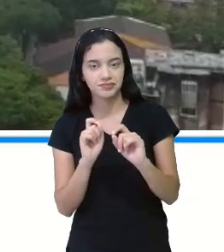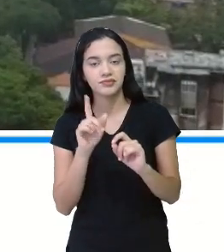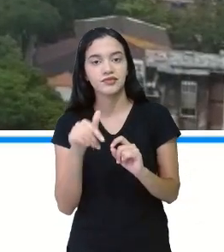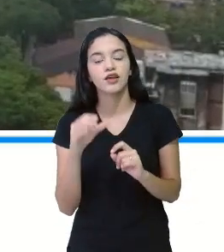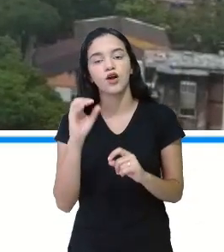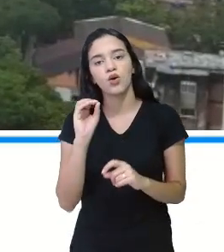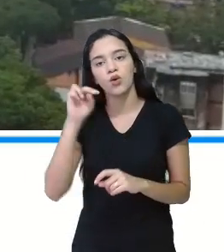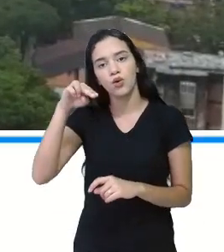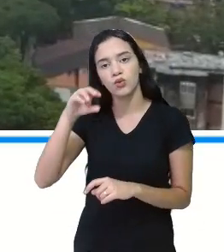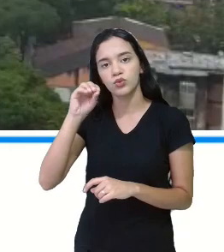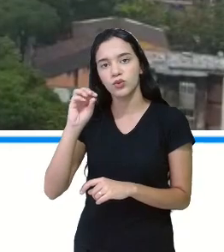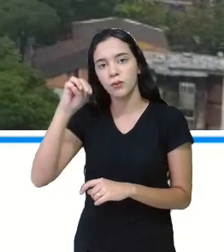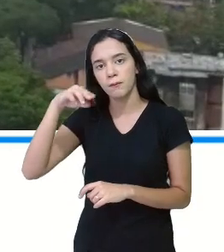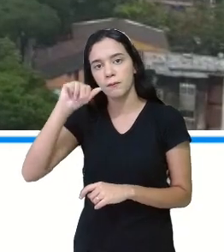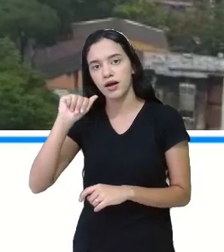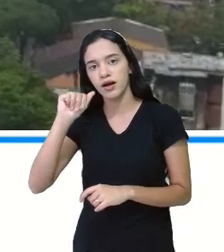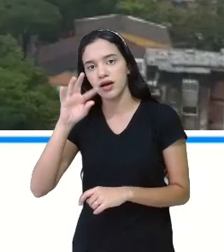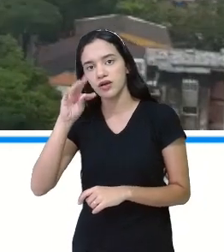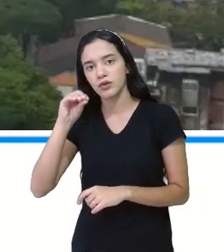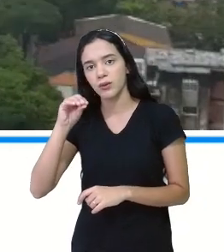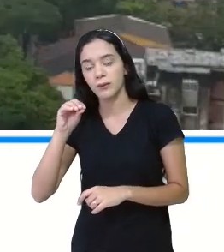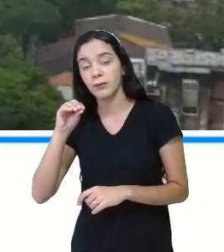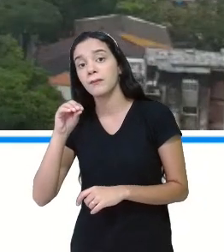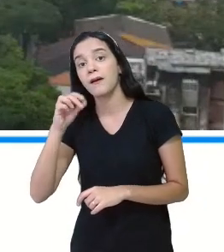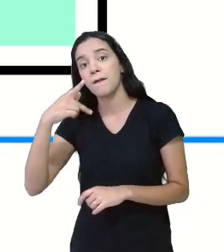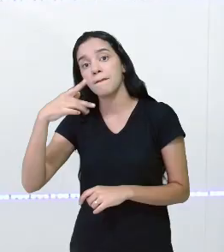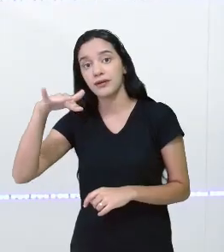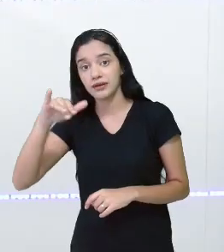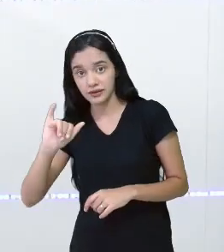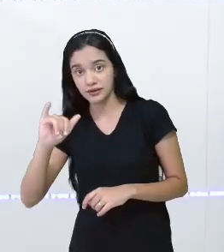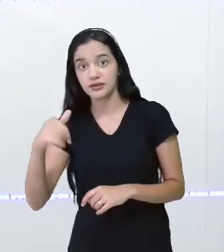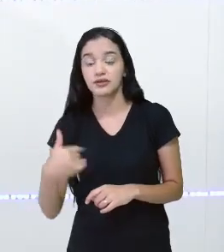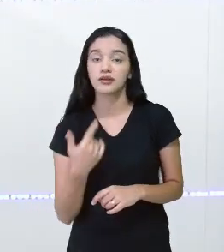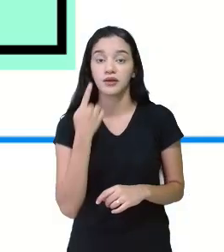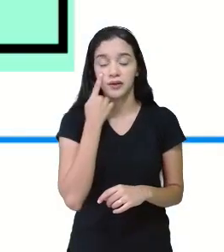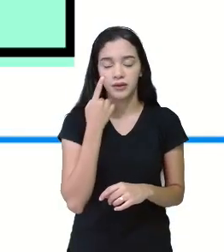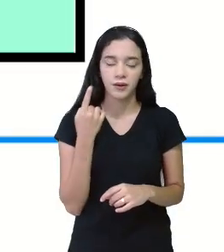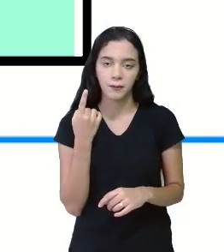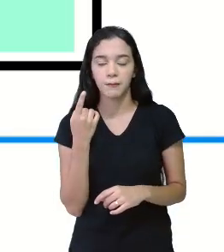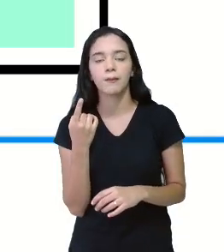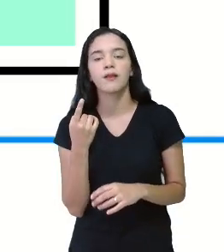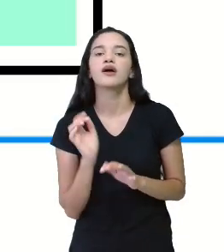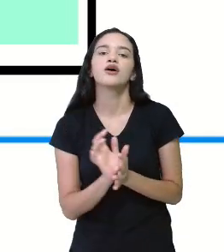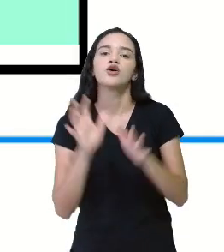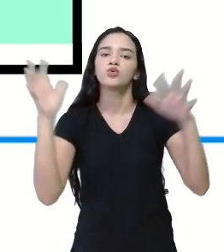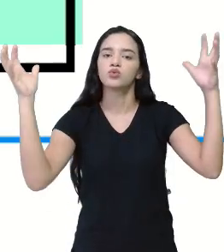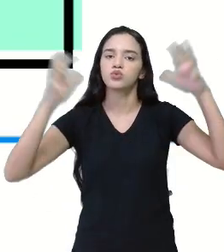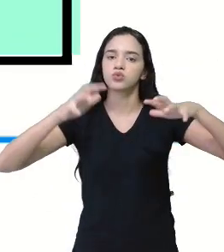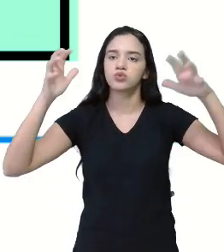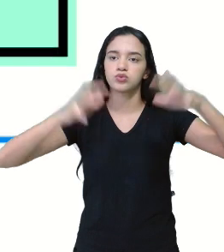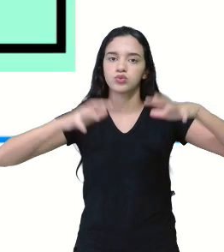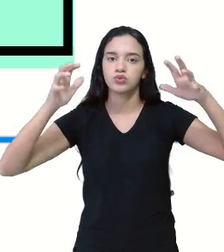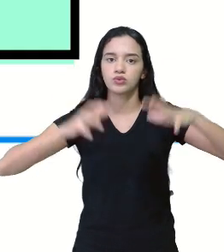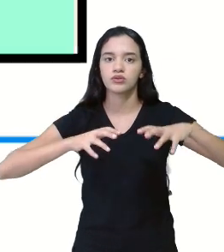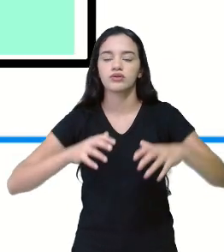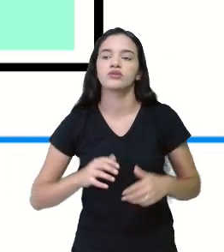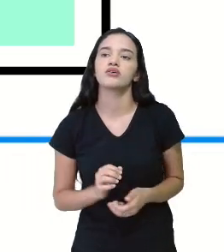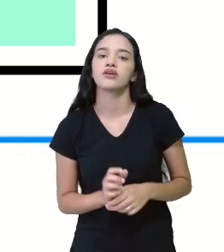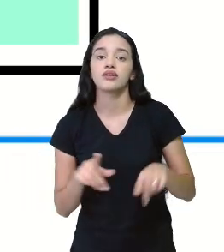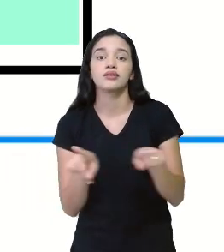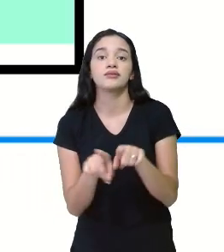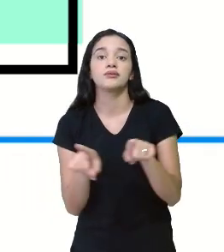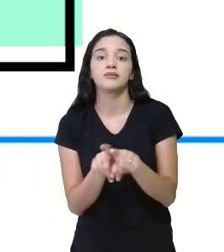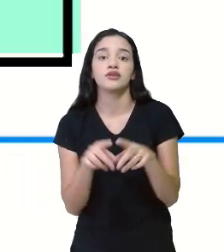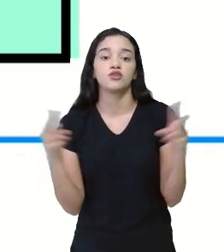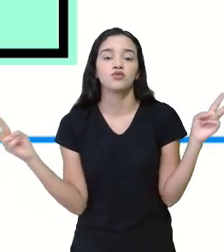onomatopeia. onomatopeia. Então, olha só, para o barulho da chuva e para o barulho do